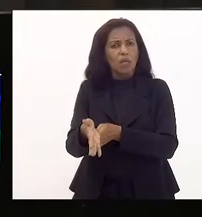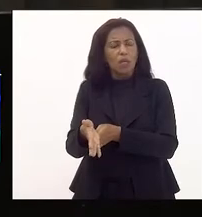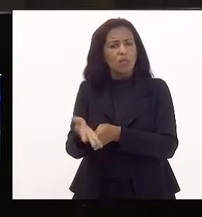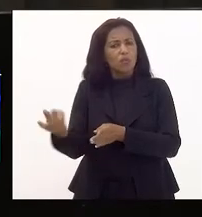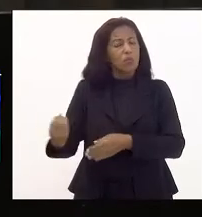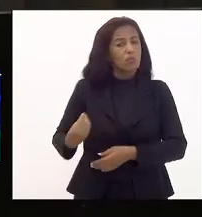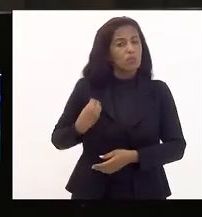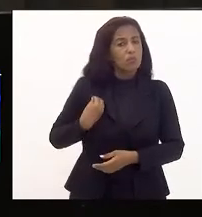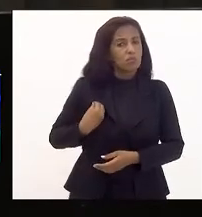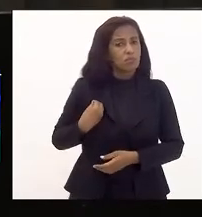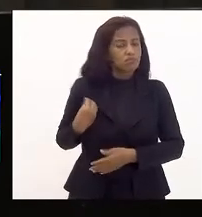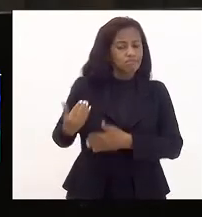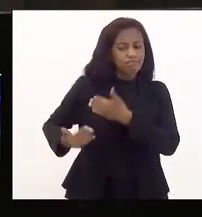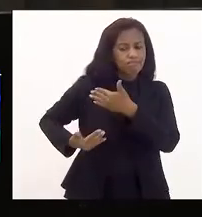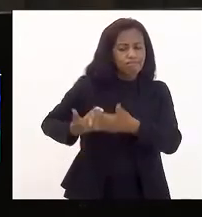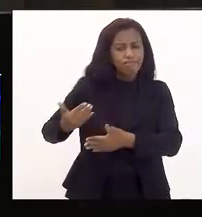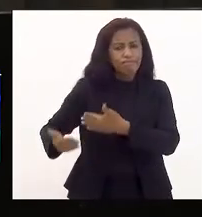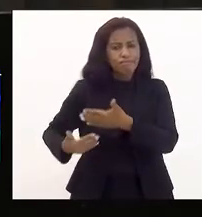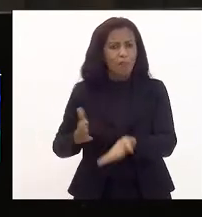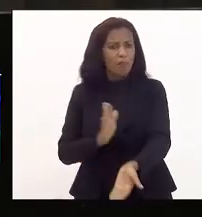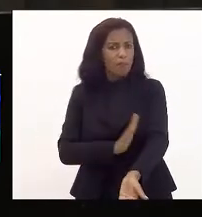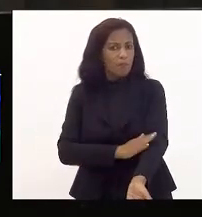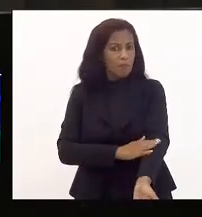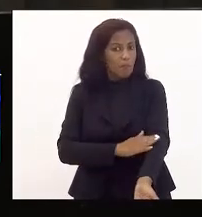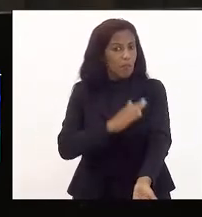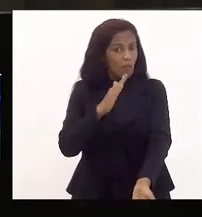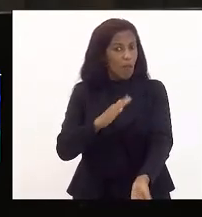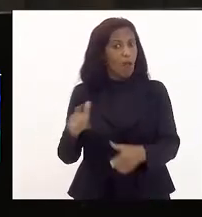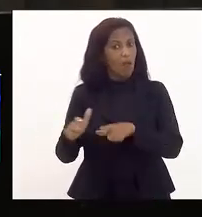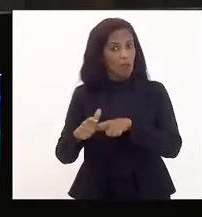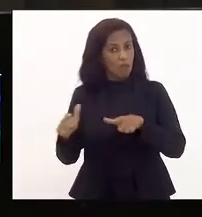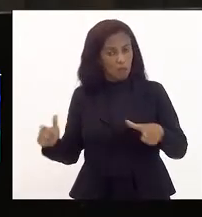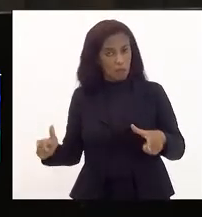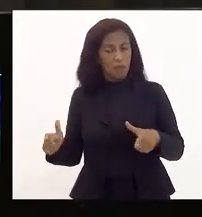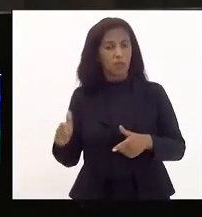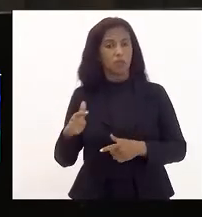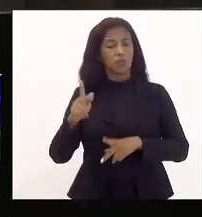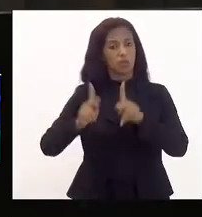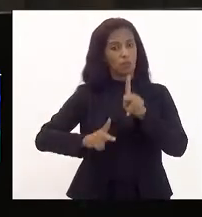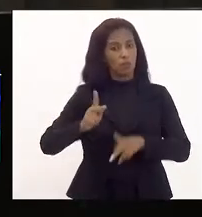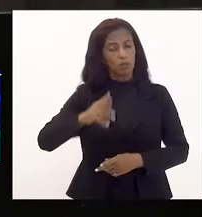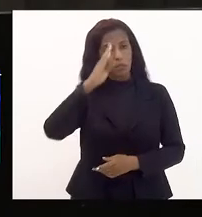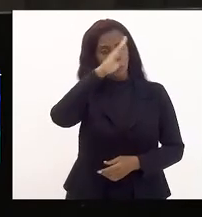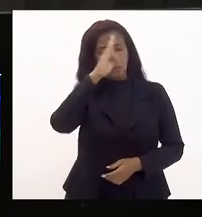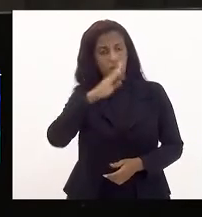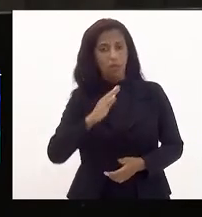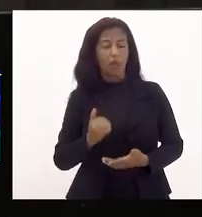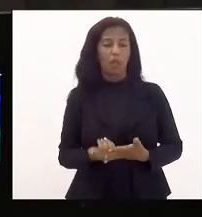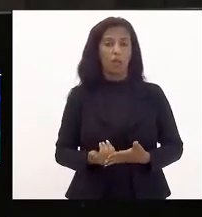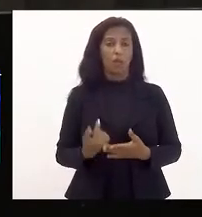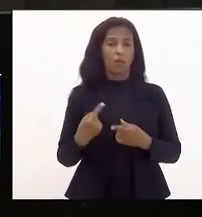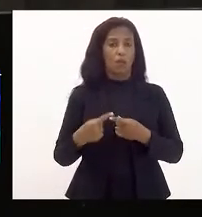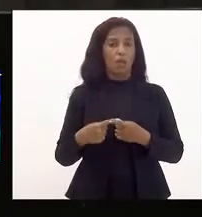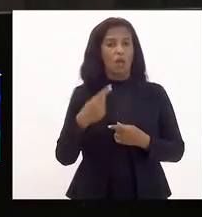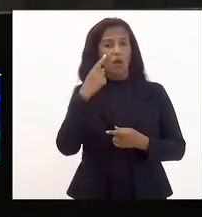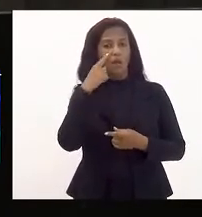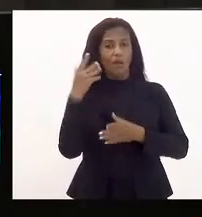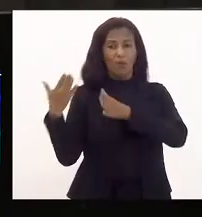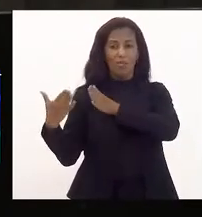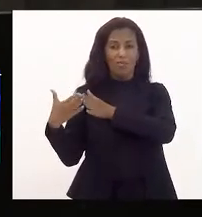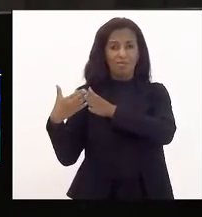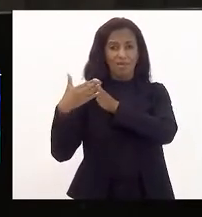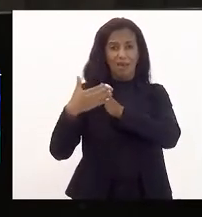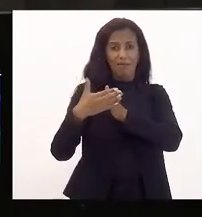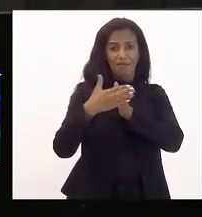histórico. de hipertensão é grande na população brasileira porque, ao atravessar nos navios negreiros,